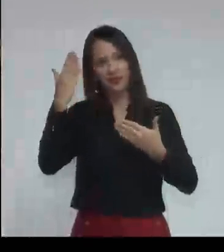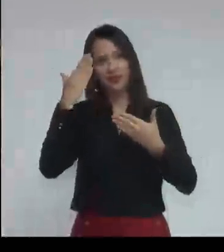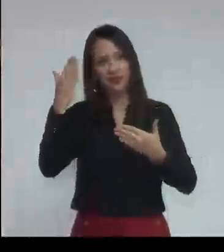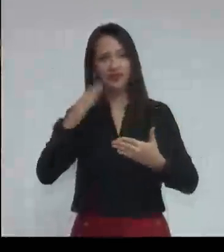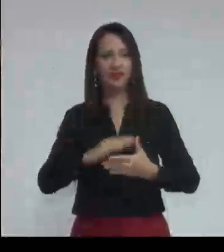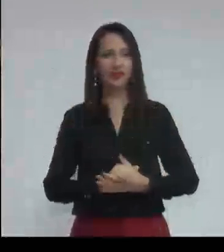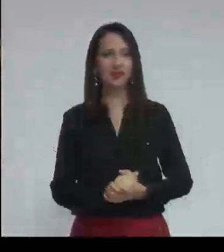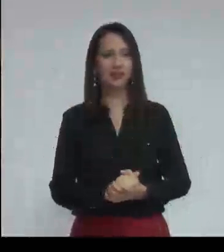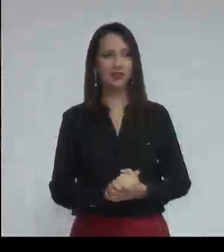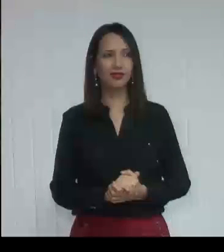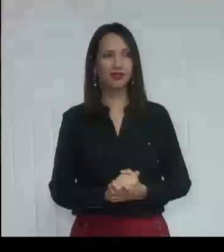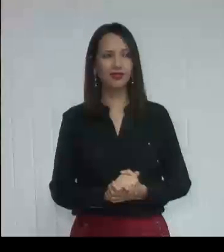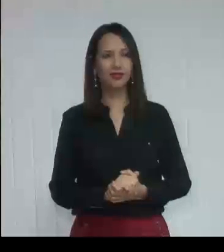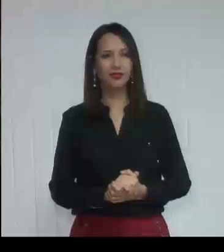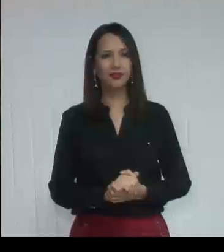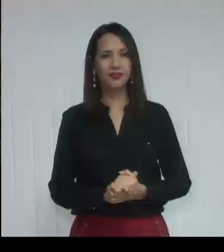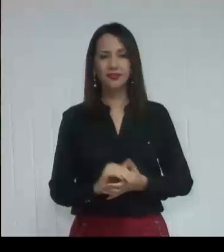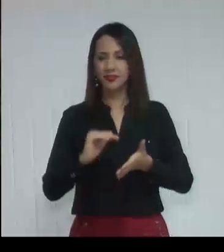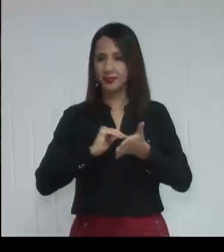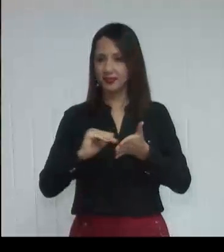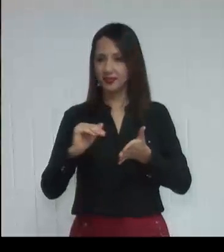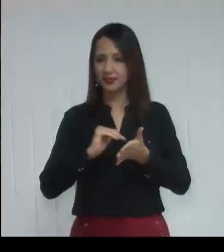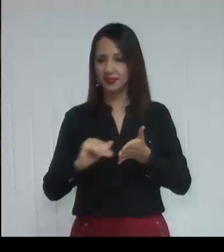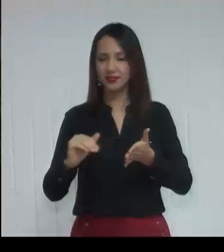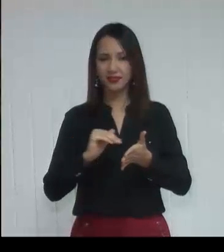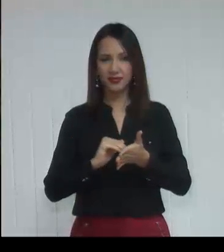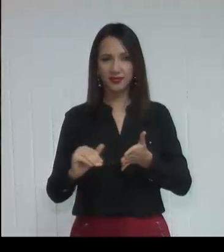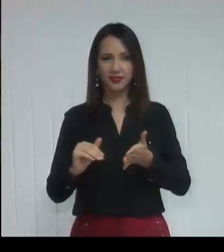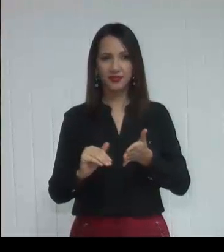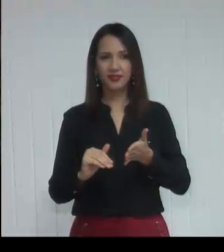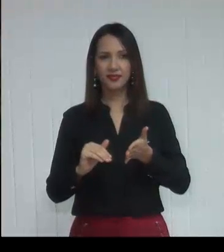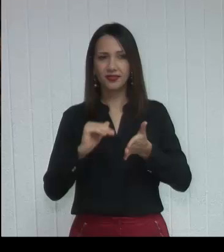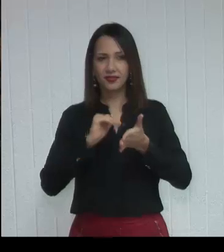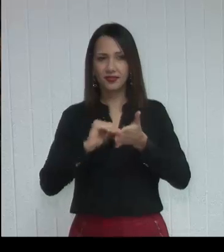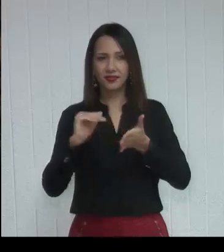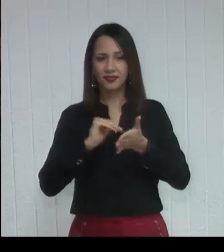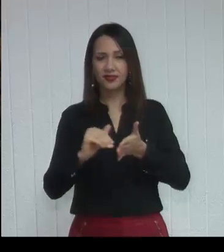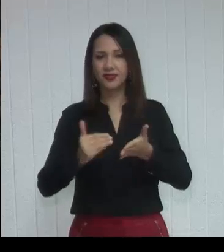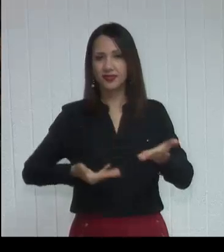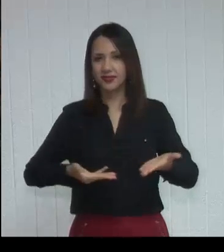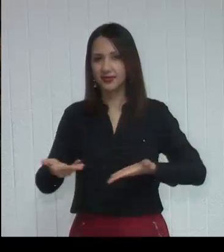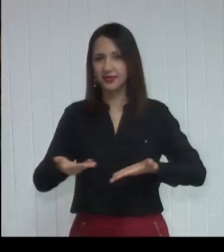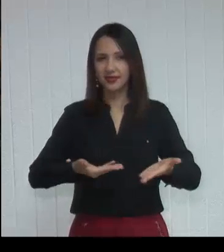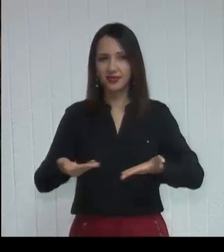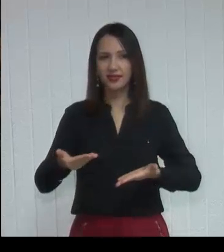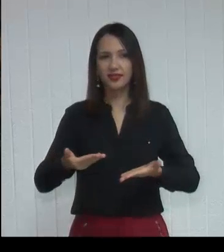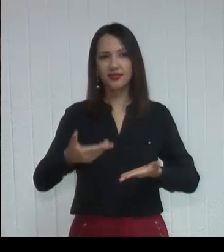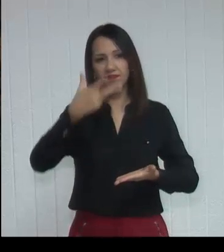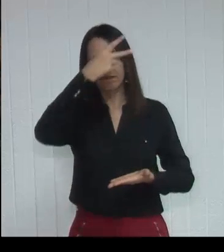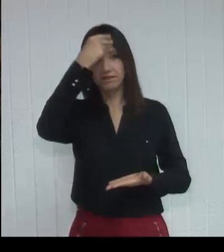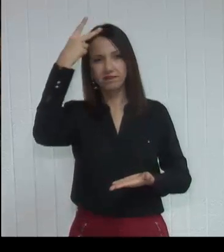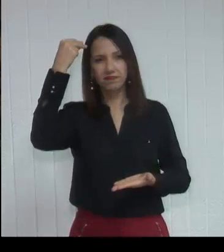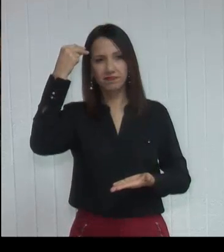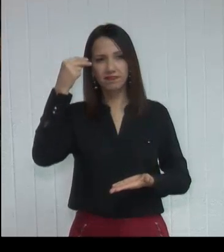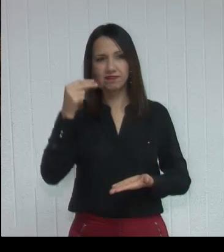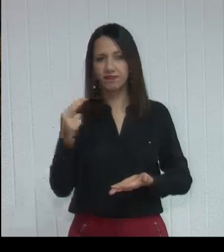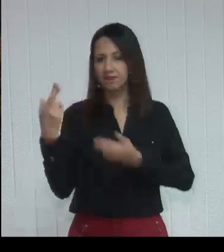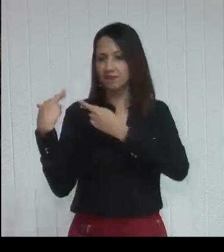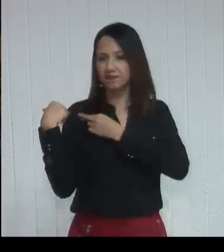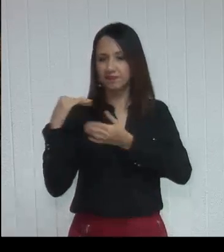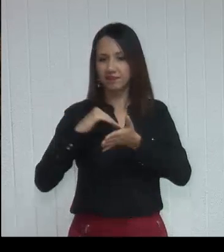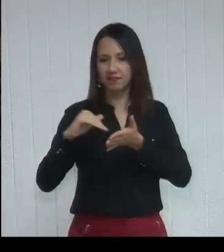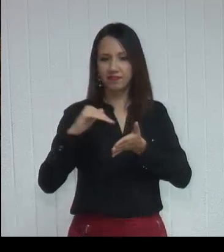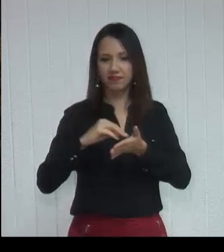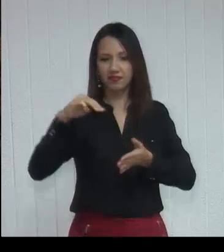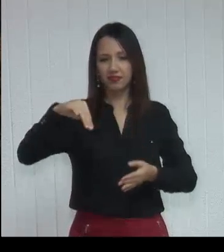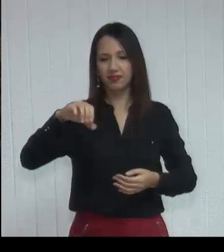ali à Secretaria do Sermi, Serviços Municipais, na pessoa do secretário